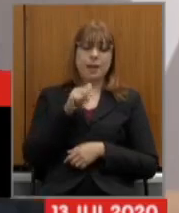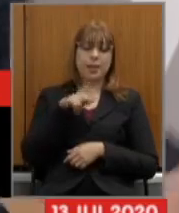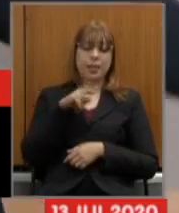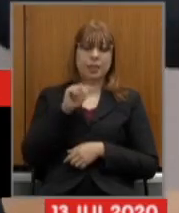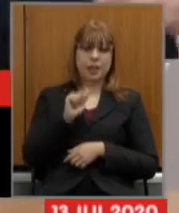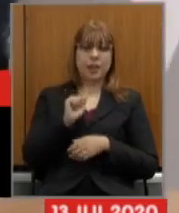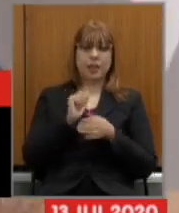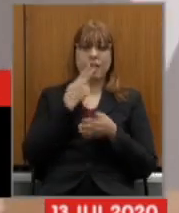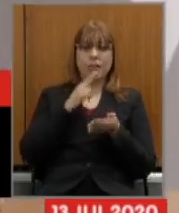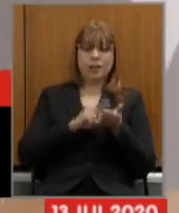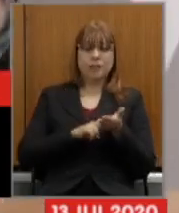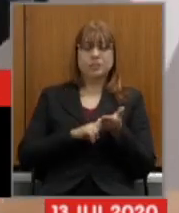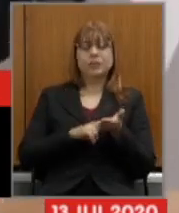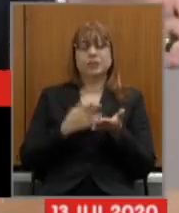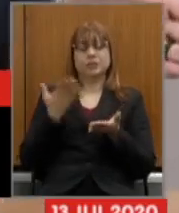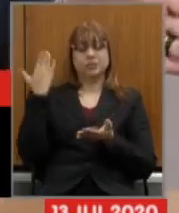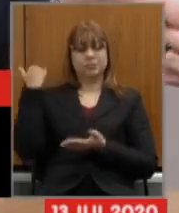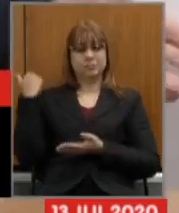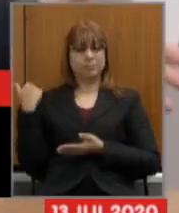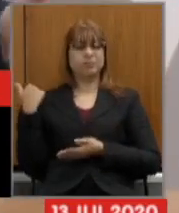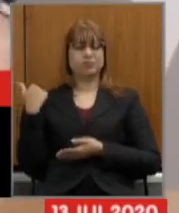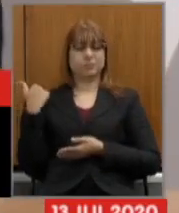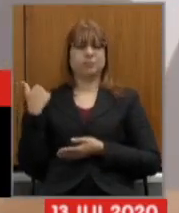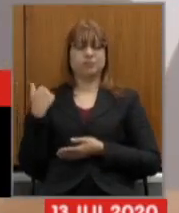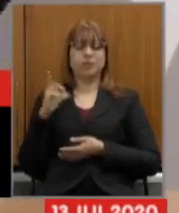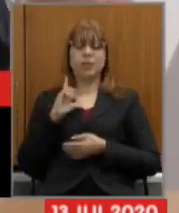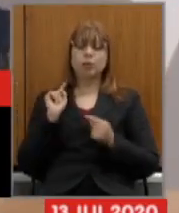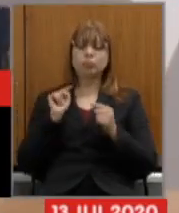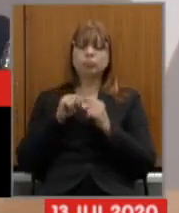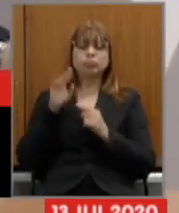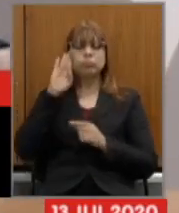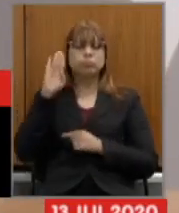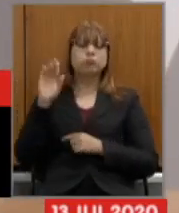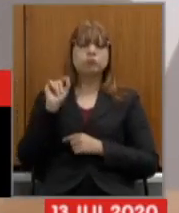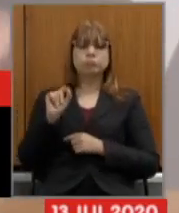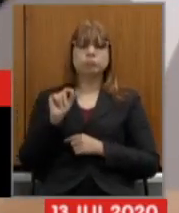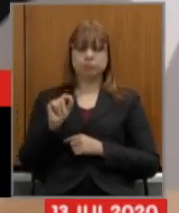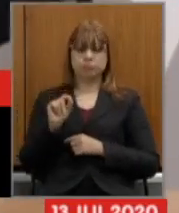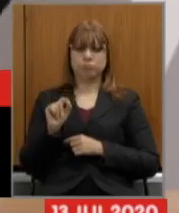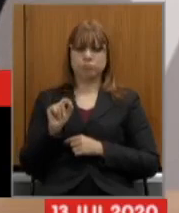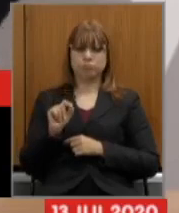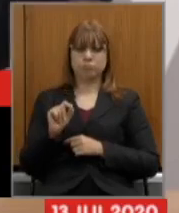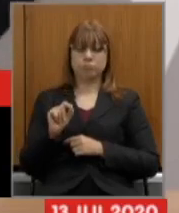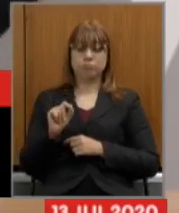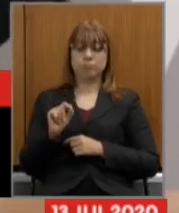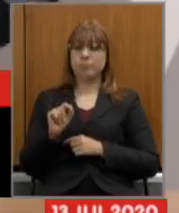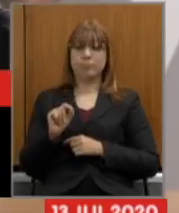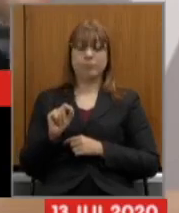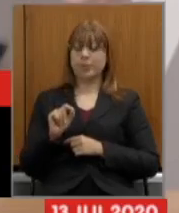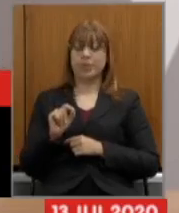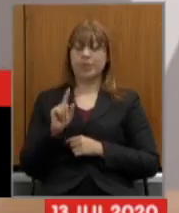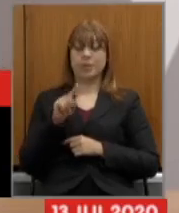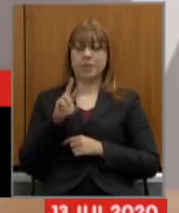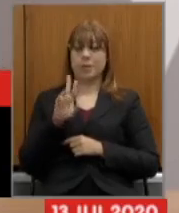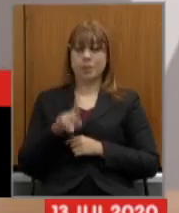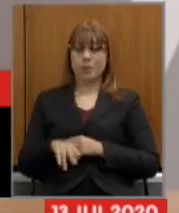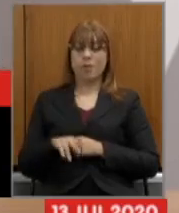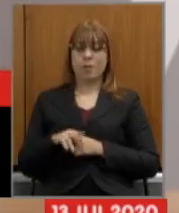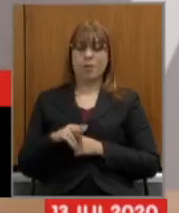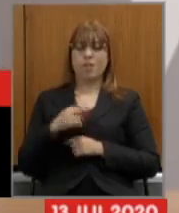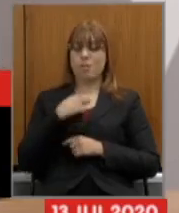recentemente e que tem lá como um dos seus princípios a não taxação sem representação